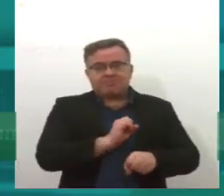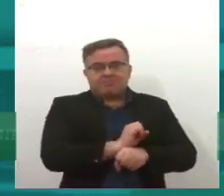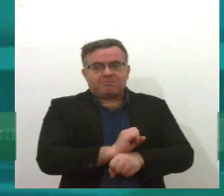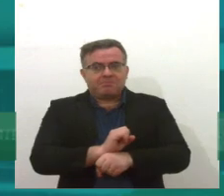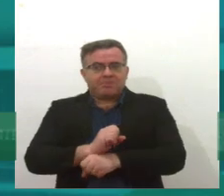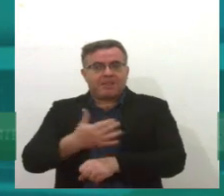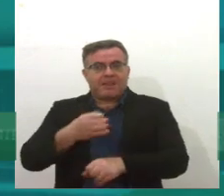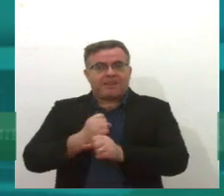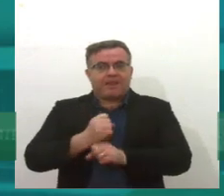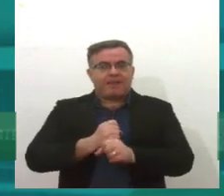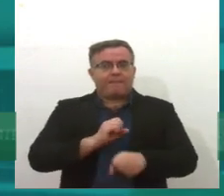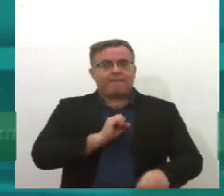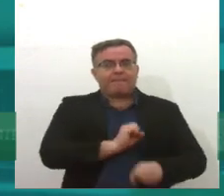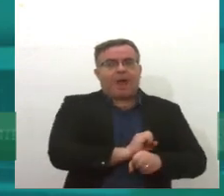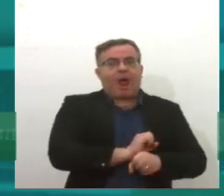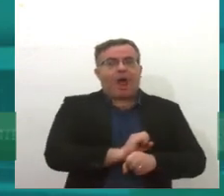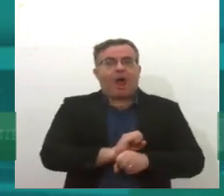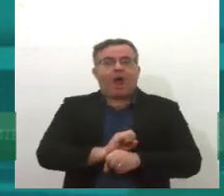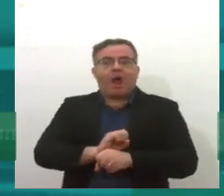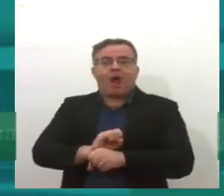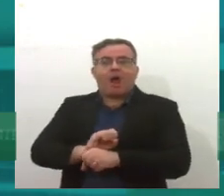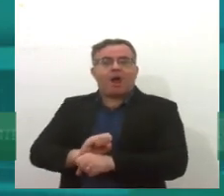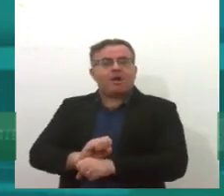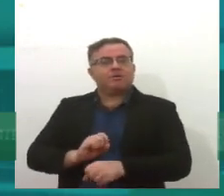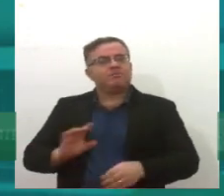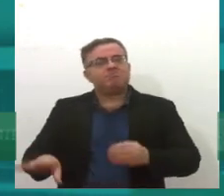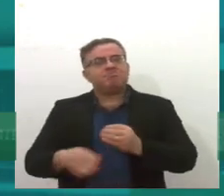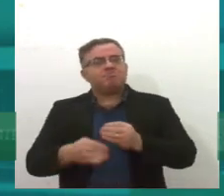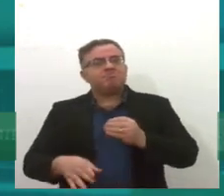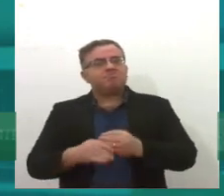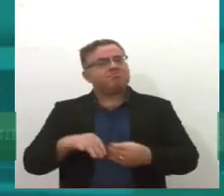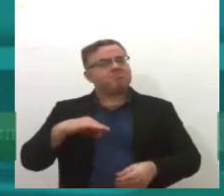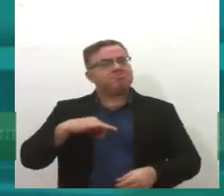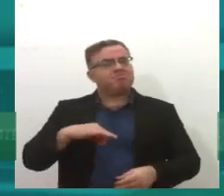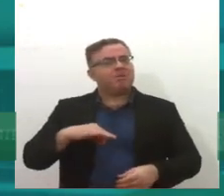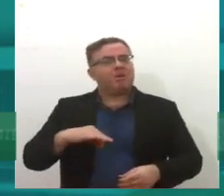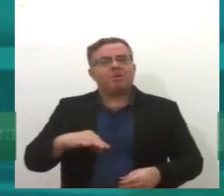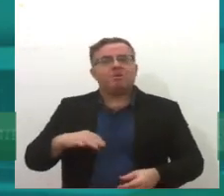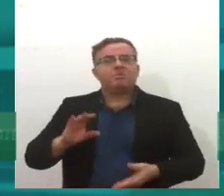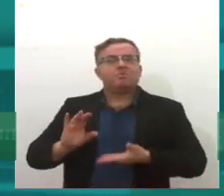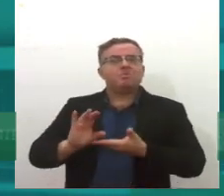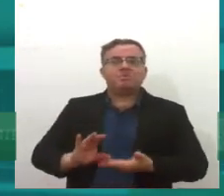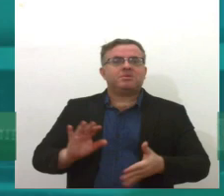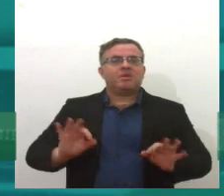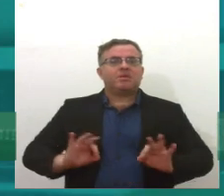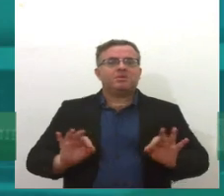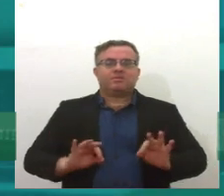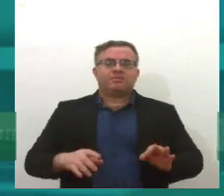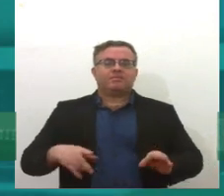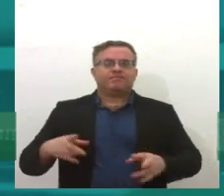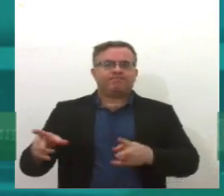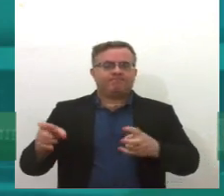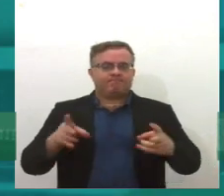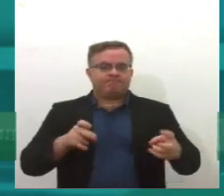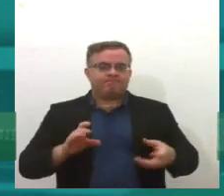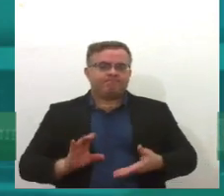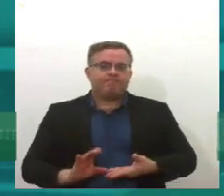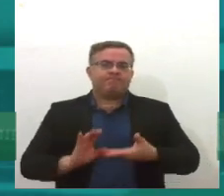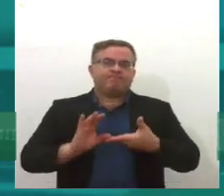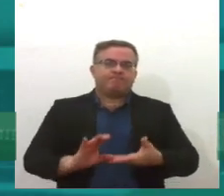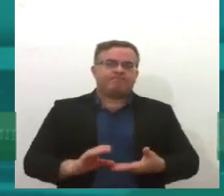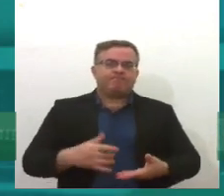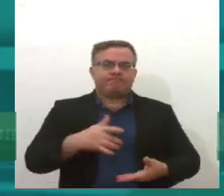10 anos de uma não alteração nesse valor de investimento, a gente observa um aumento nos investimentos